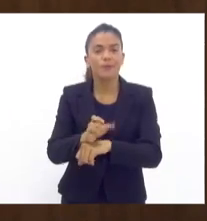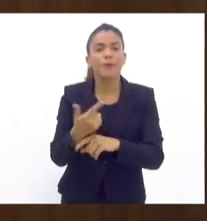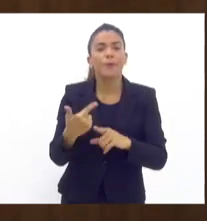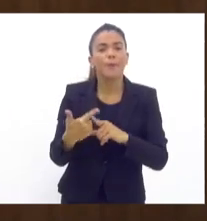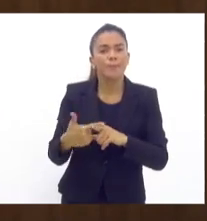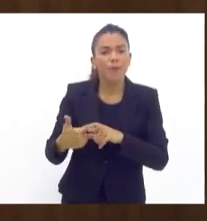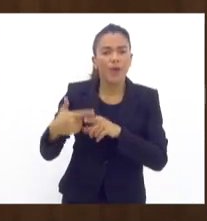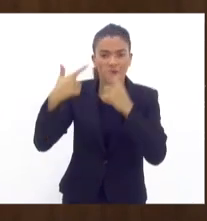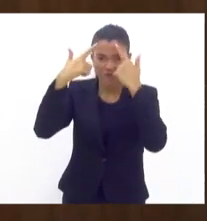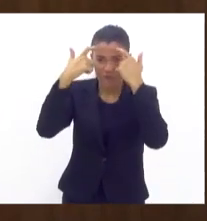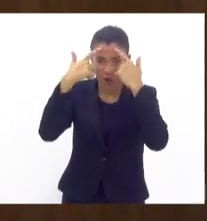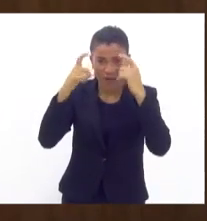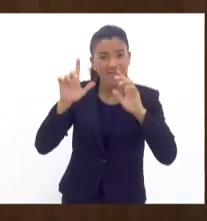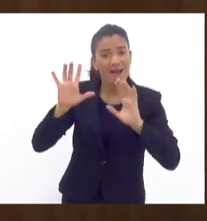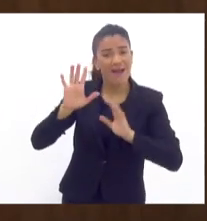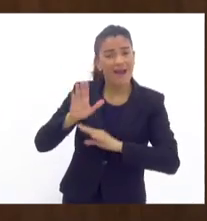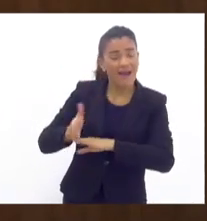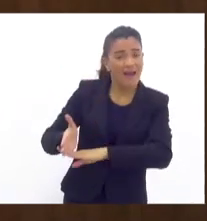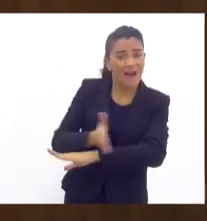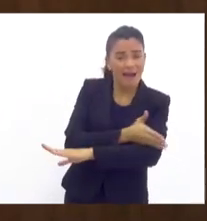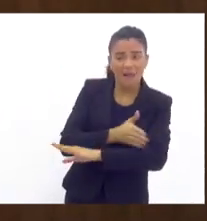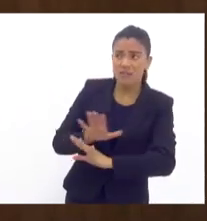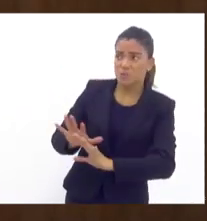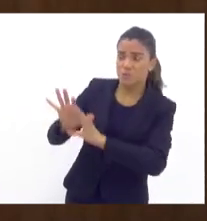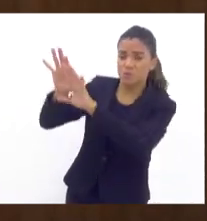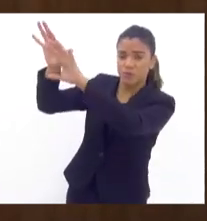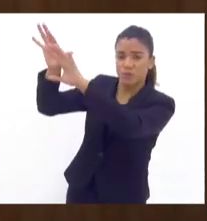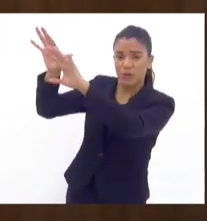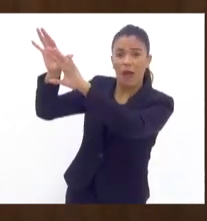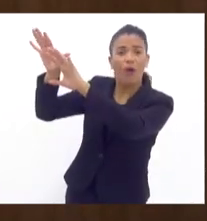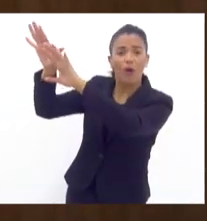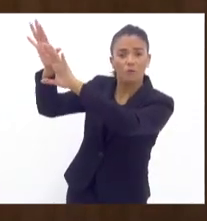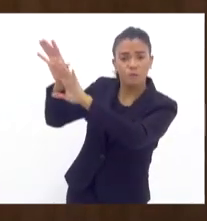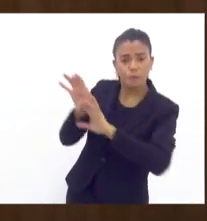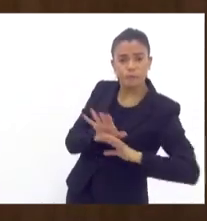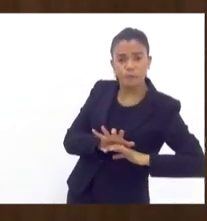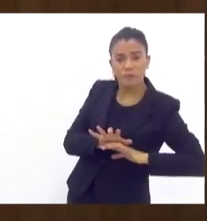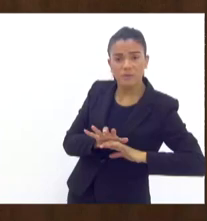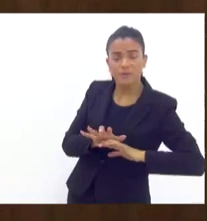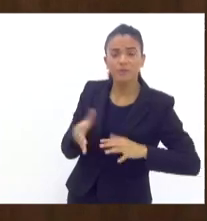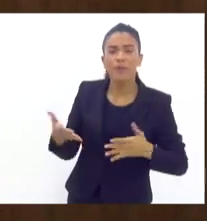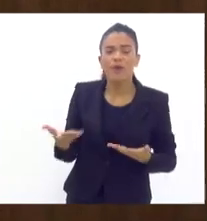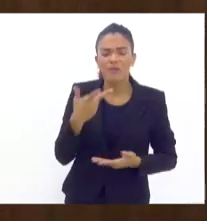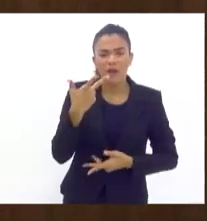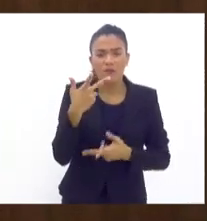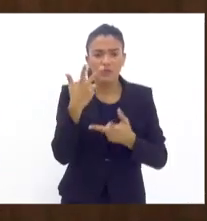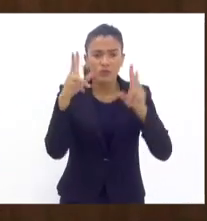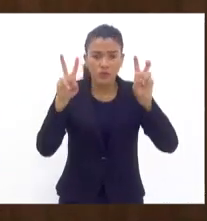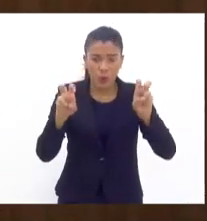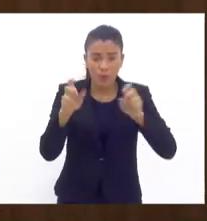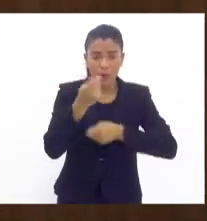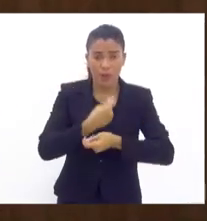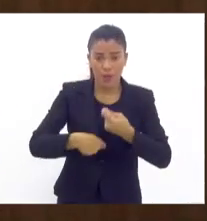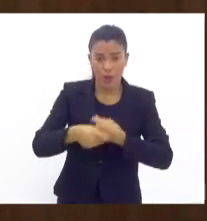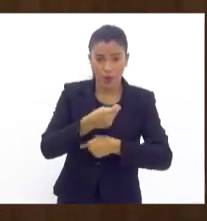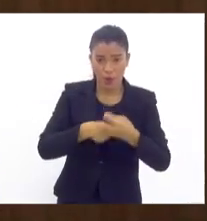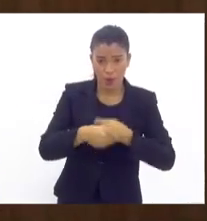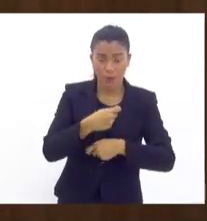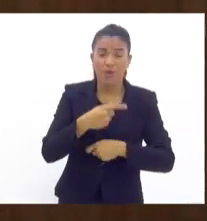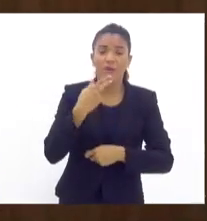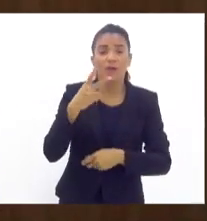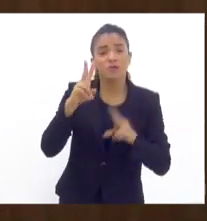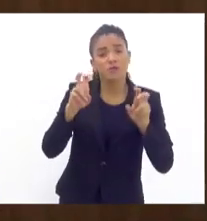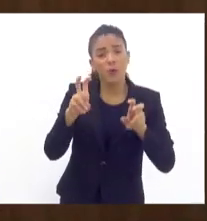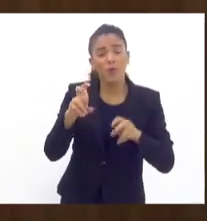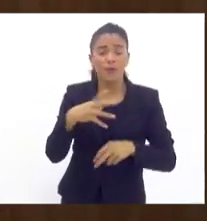avanço dessa violência. E, quando falamos de economia, falamos daquela família que tira o filho de um colégio